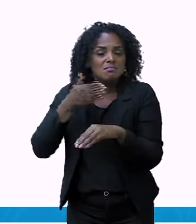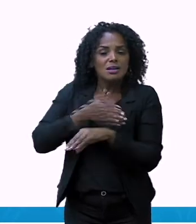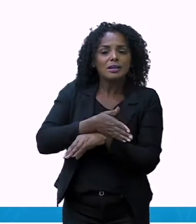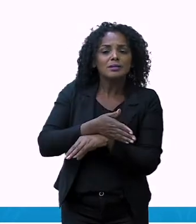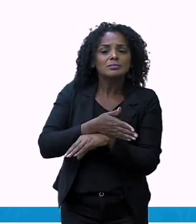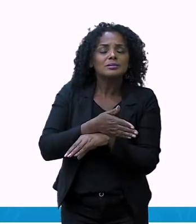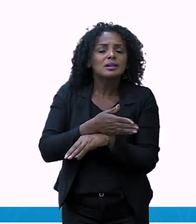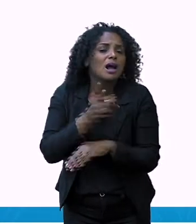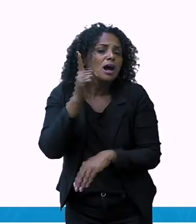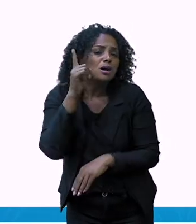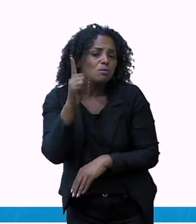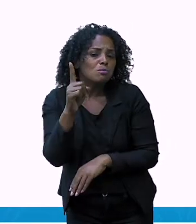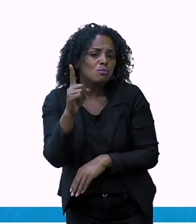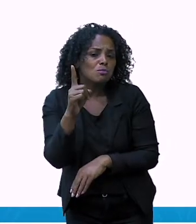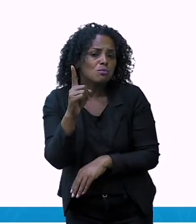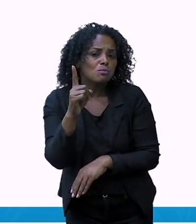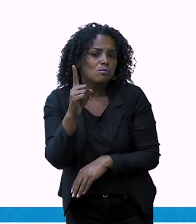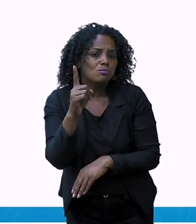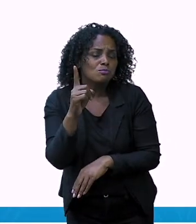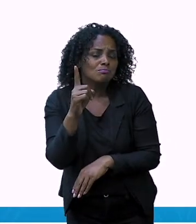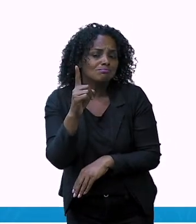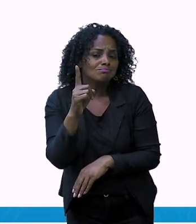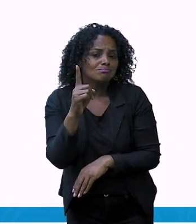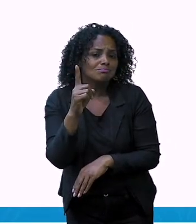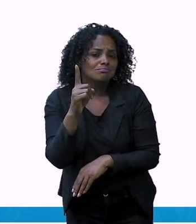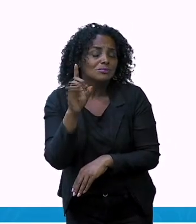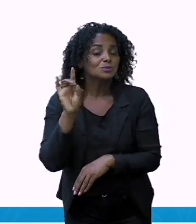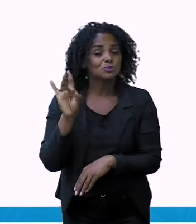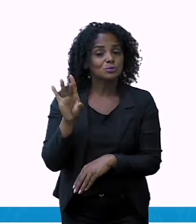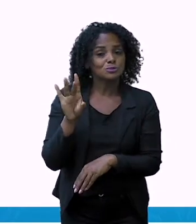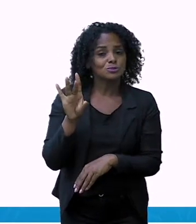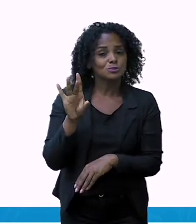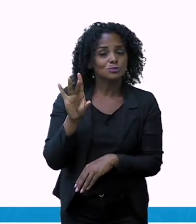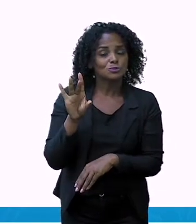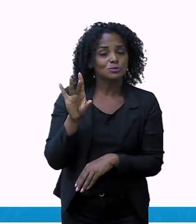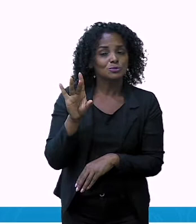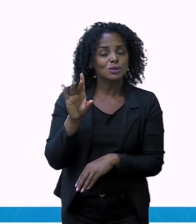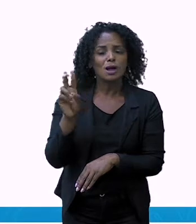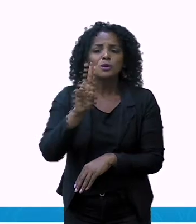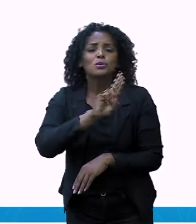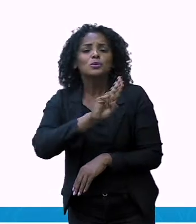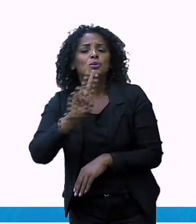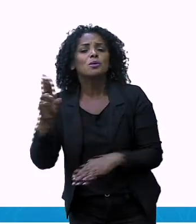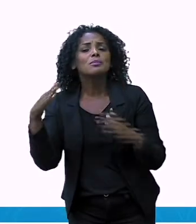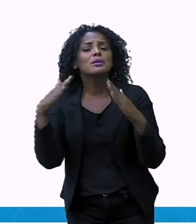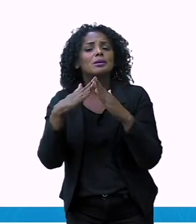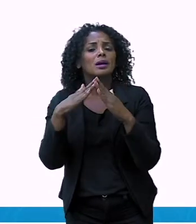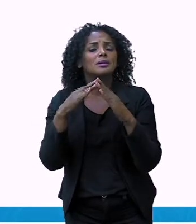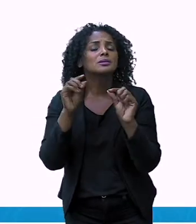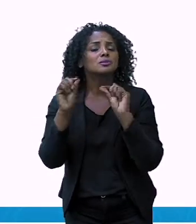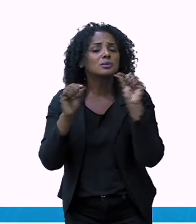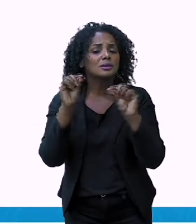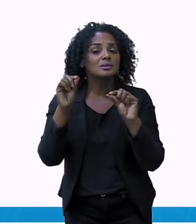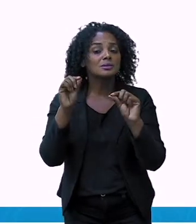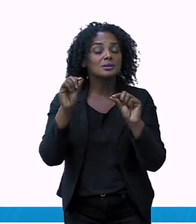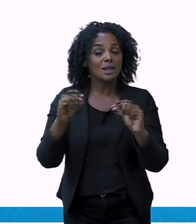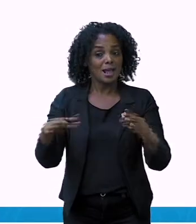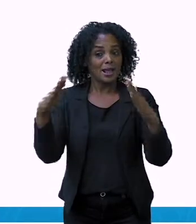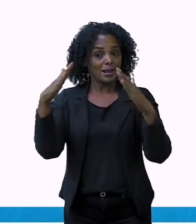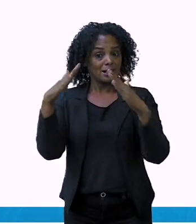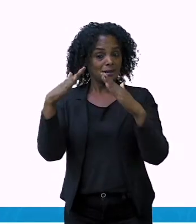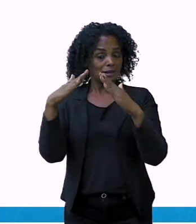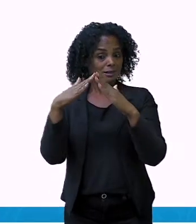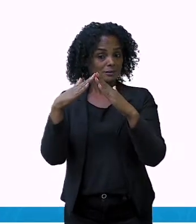de cada vez? Chamaram-lhe casa das unidades.